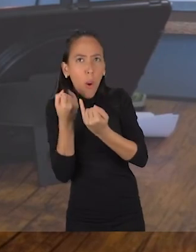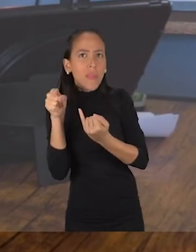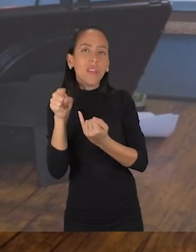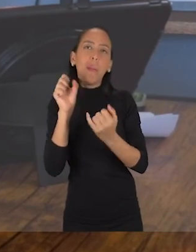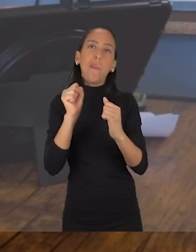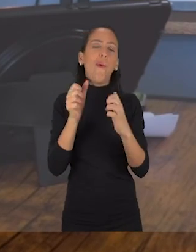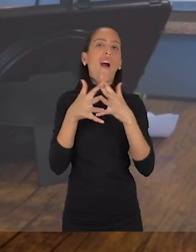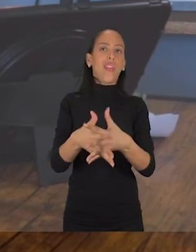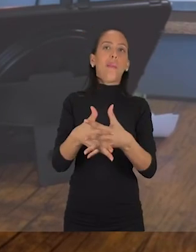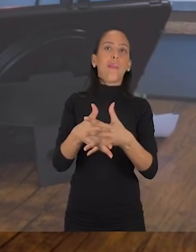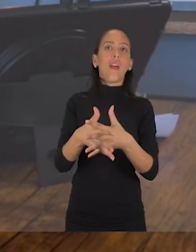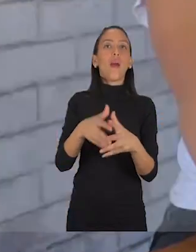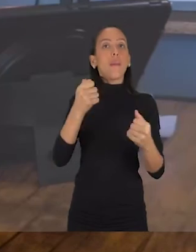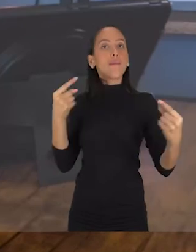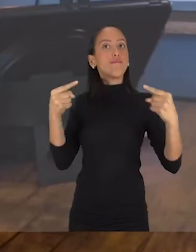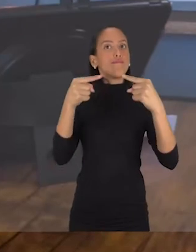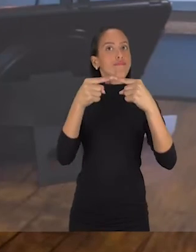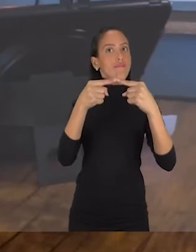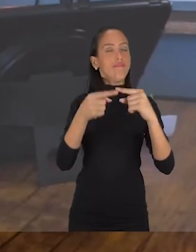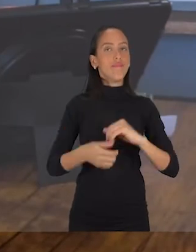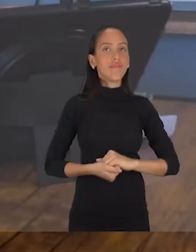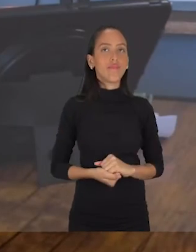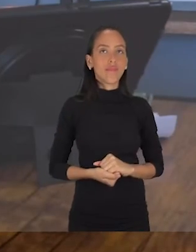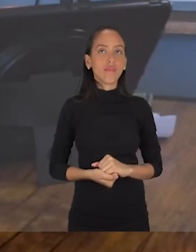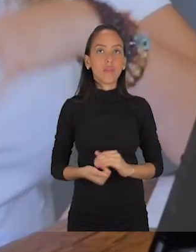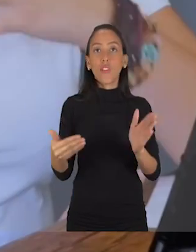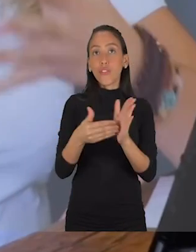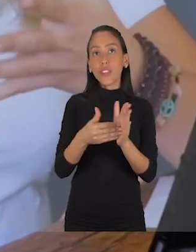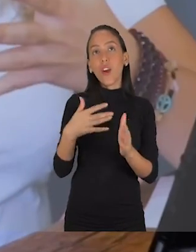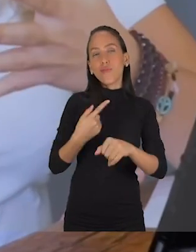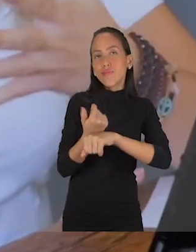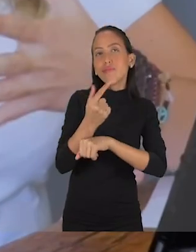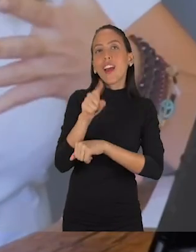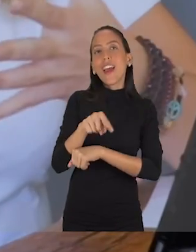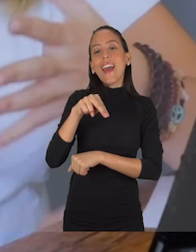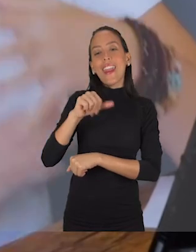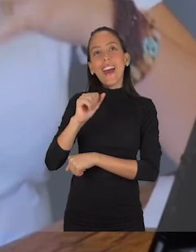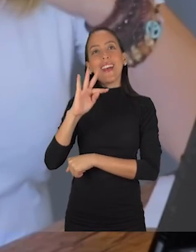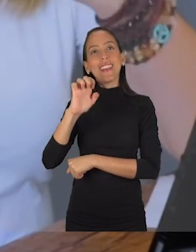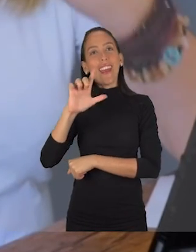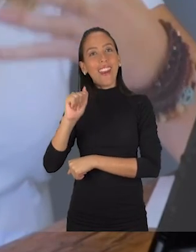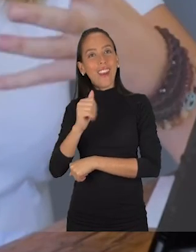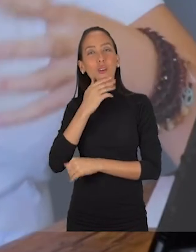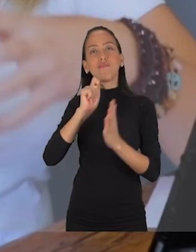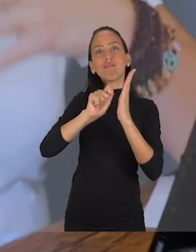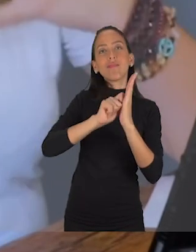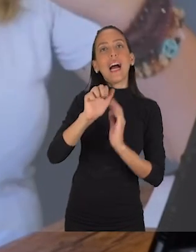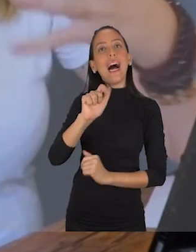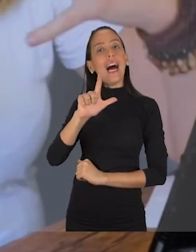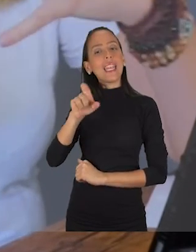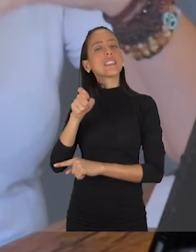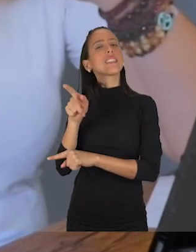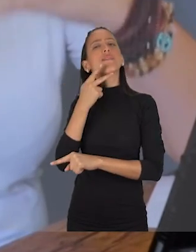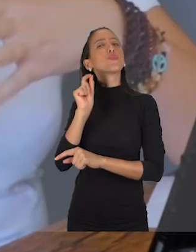nossa trilha tá no mesmo ritmo do que a gente fala. Por fim, eu queria indicar um livro chamado Na Tela, que é do Alex Moleta. Ele fala um pouco sobre essa